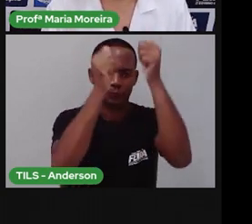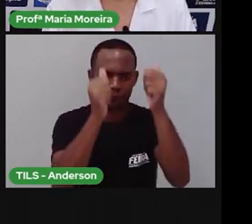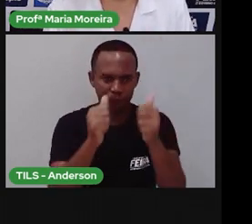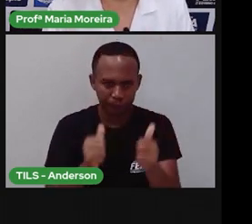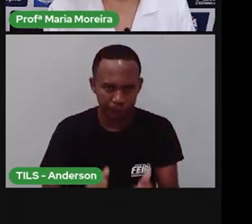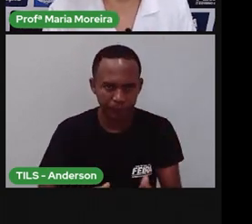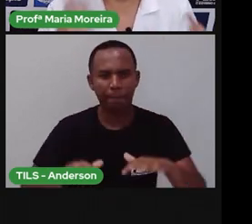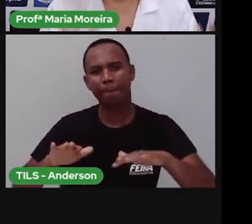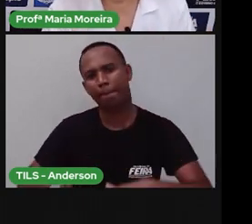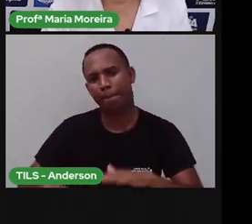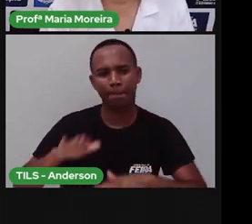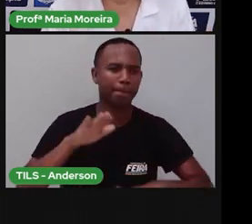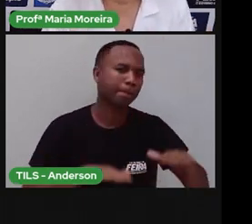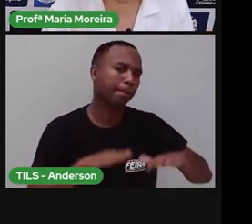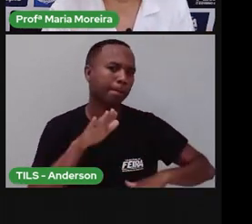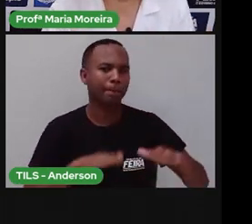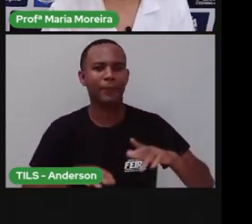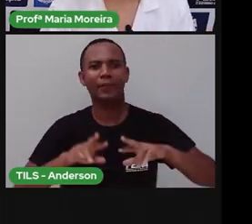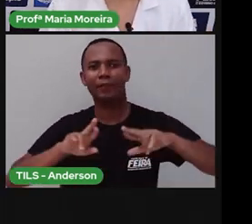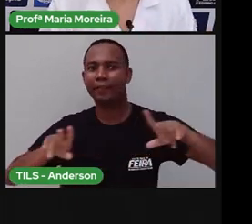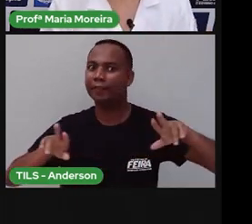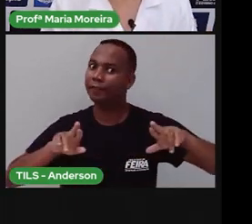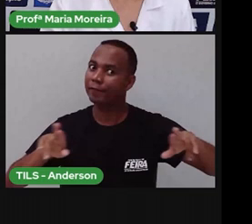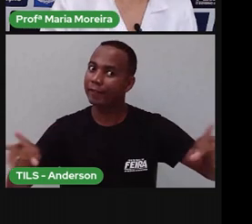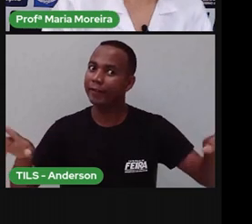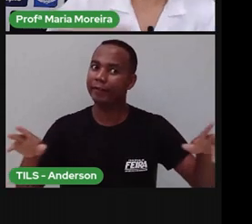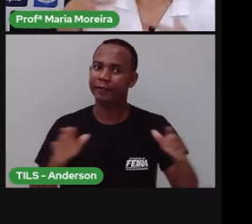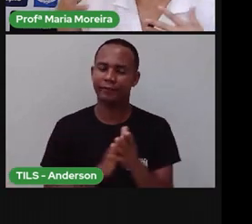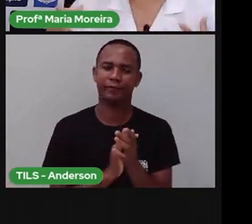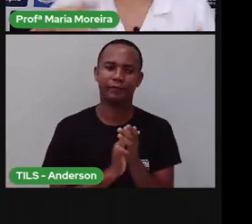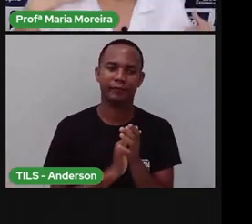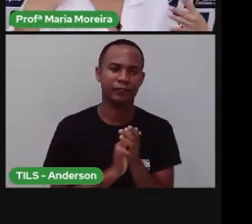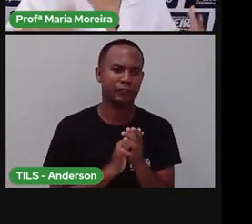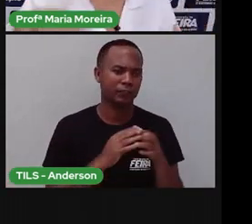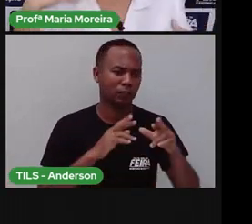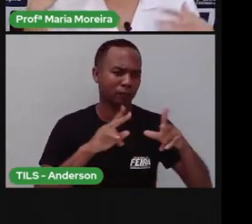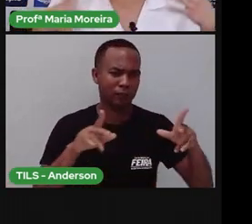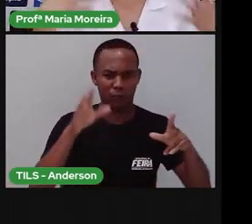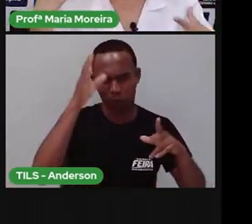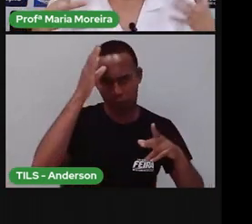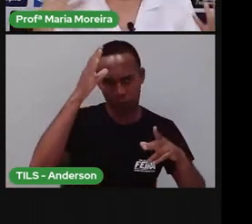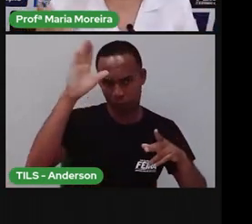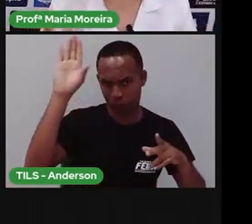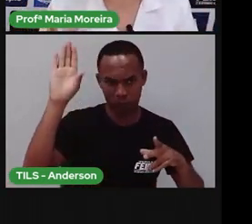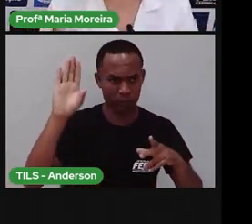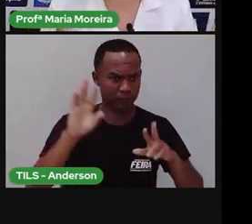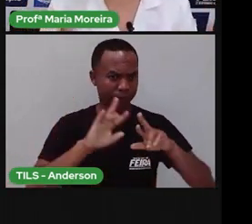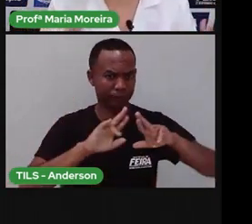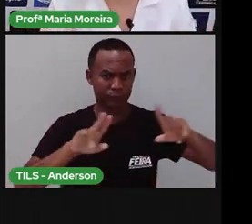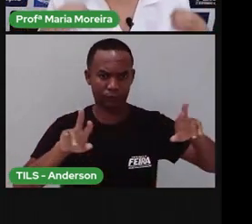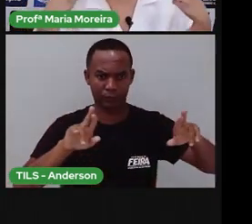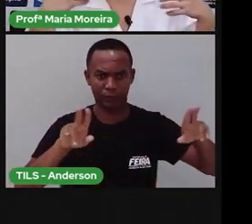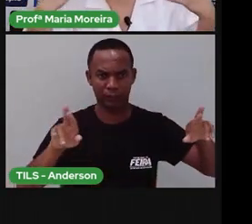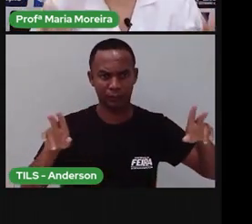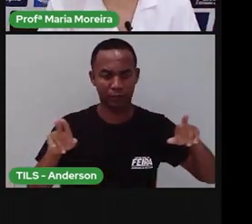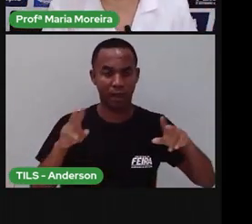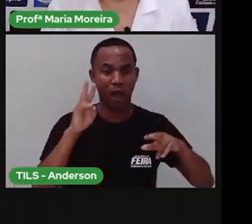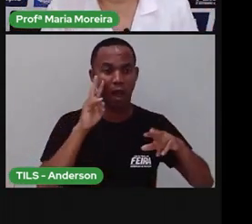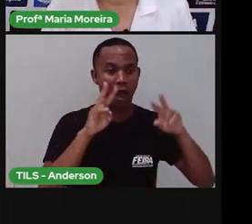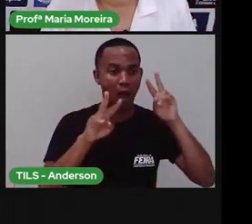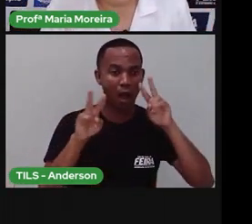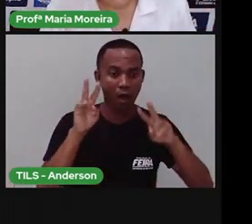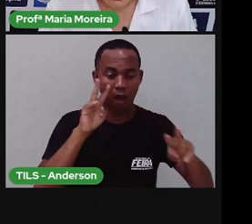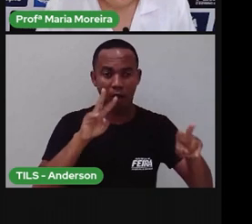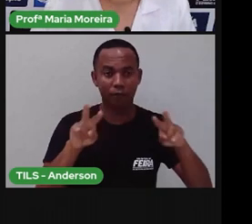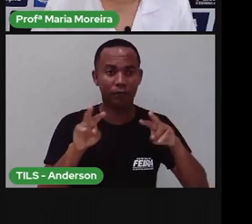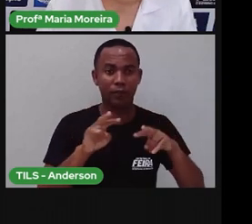Se for doutrina espírita, vai ter outras, né? Então, são várias, várias maneiras que a gente tem de enxergar essas